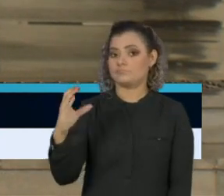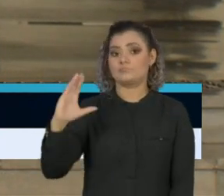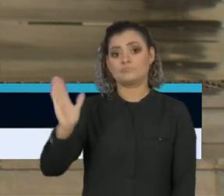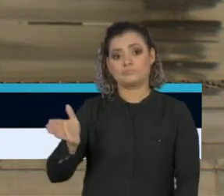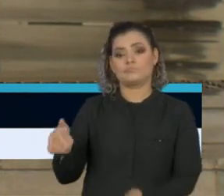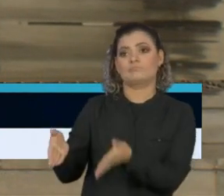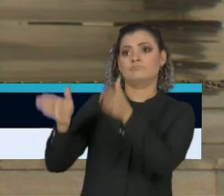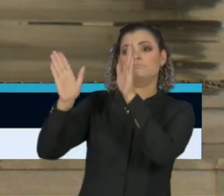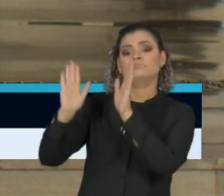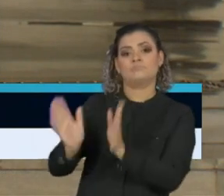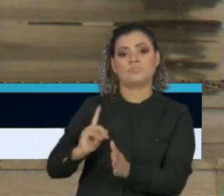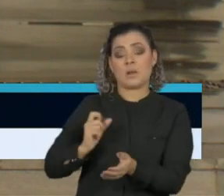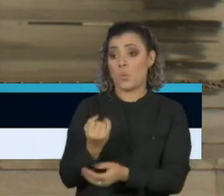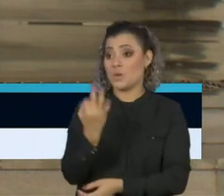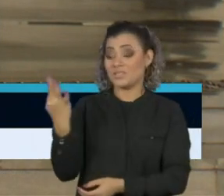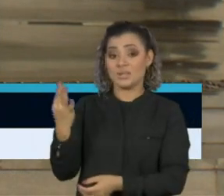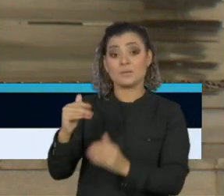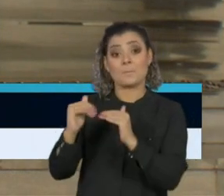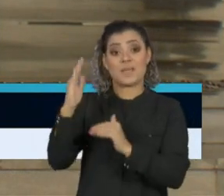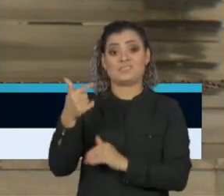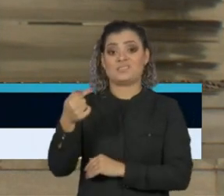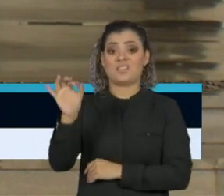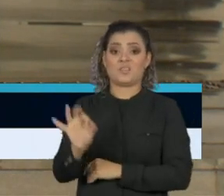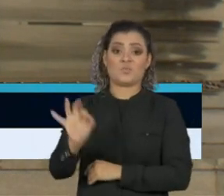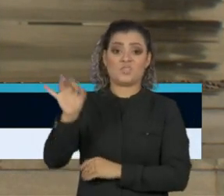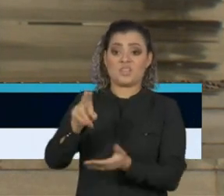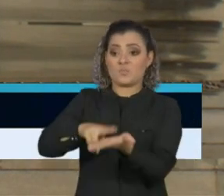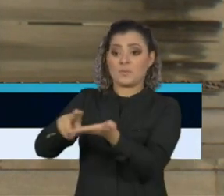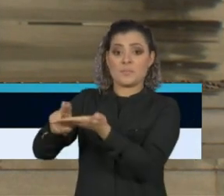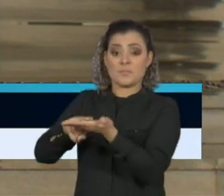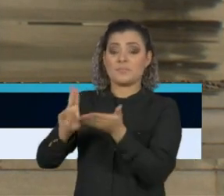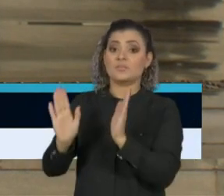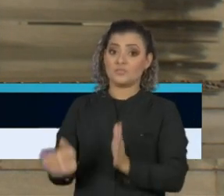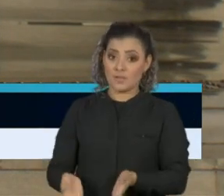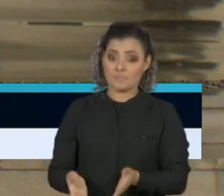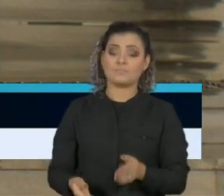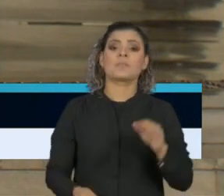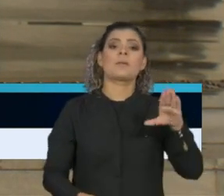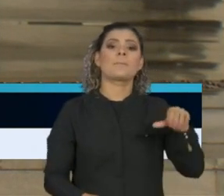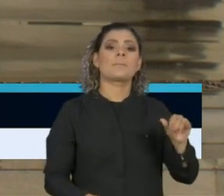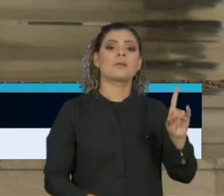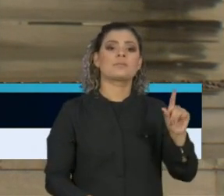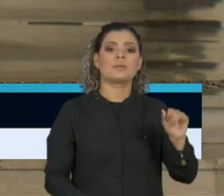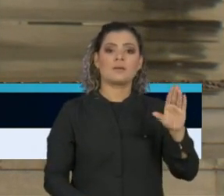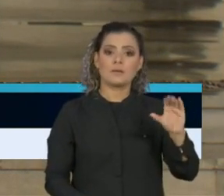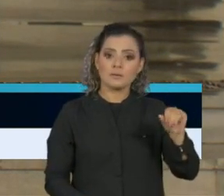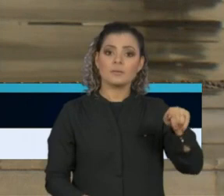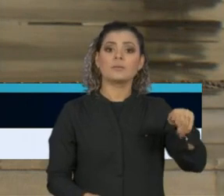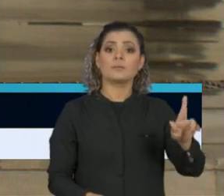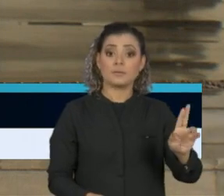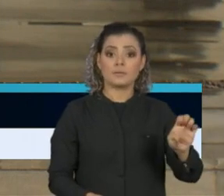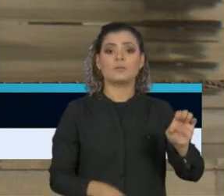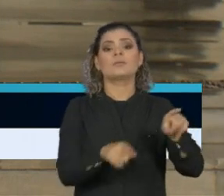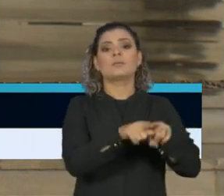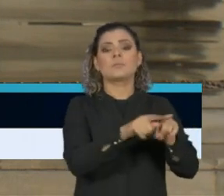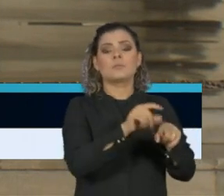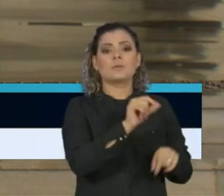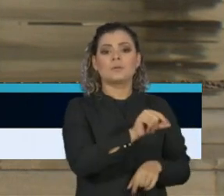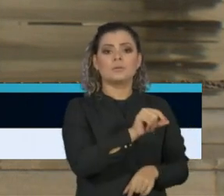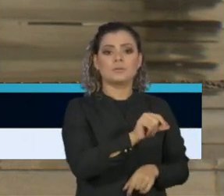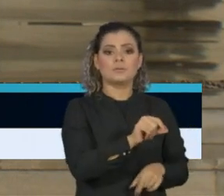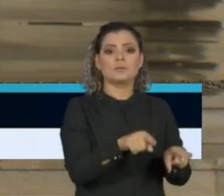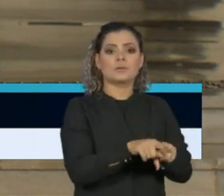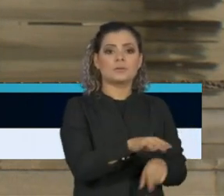tem um número elevado acima de 70%, manda aqui e outros. Então, já há uma pressão muito